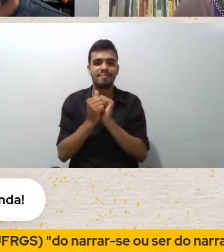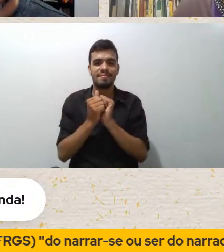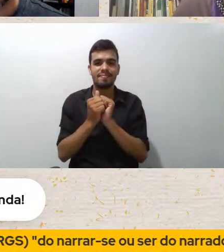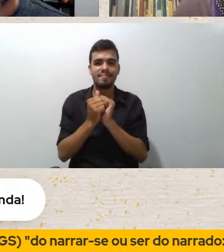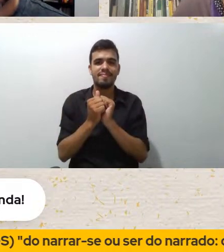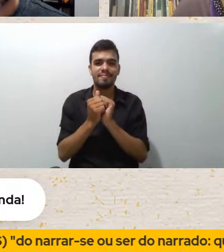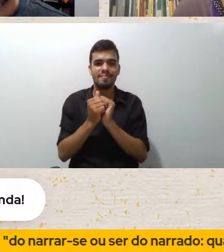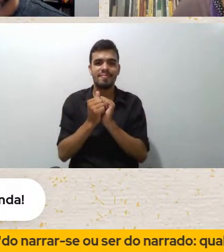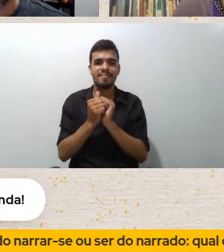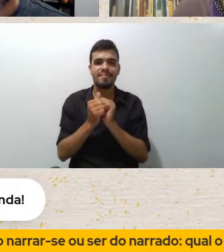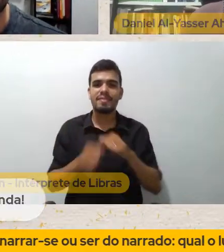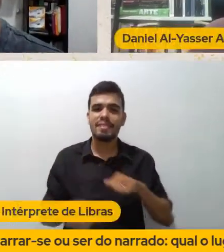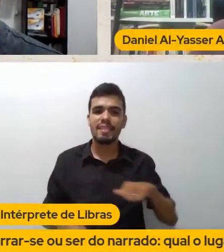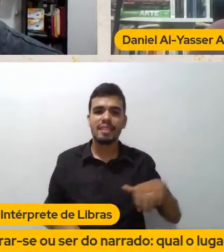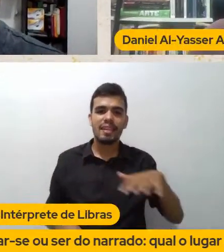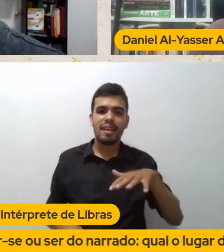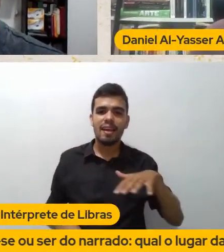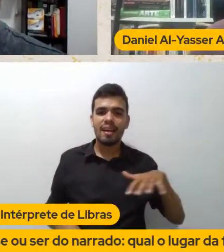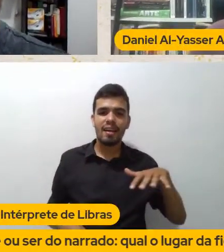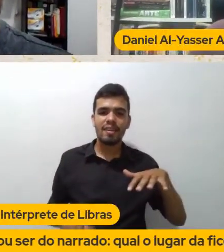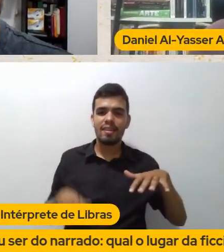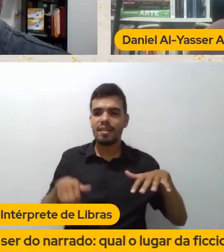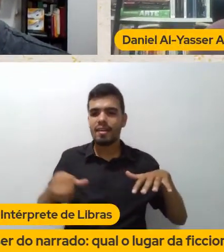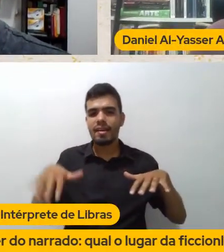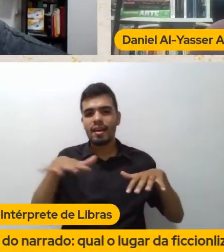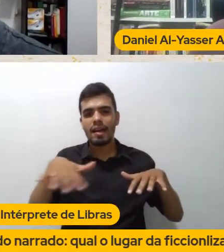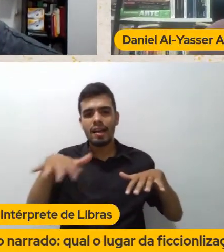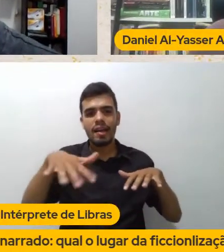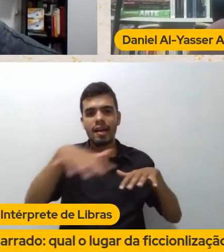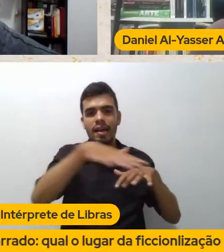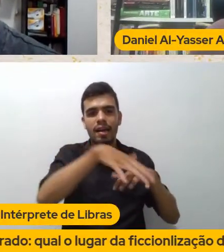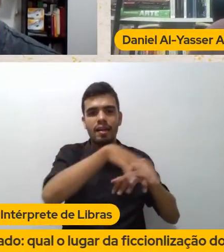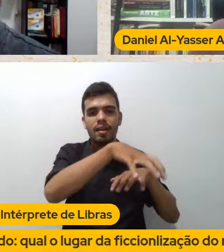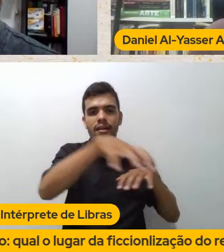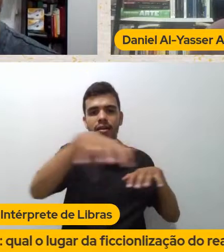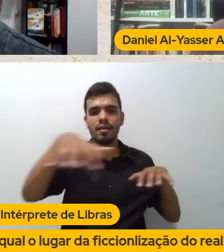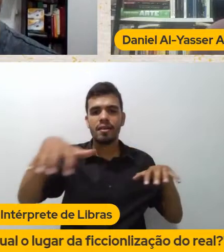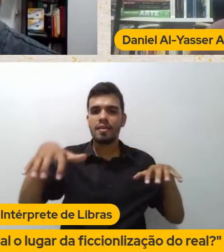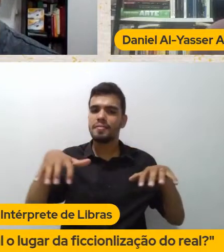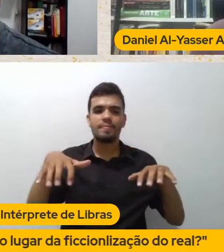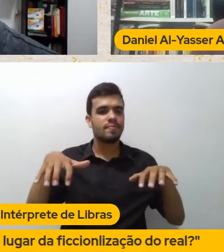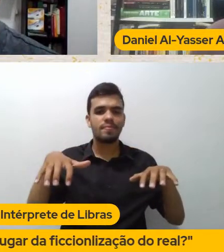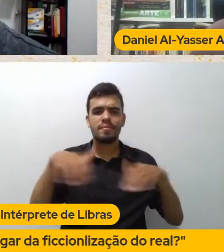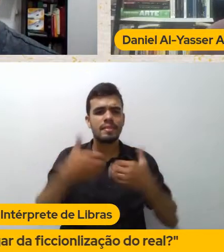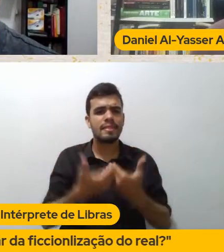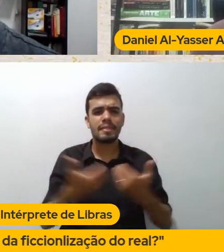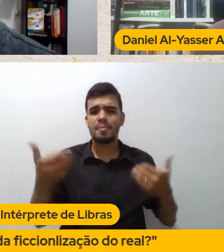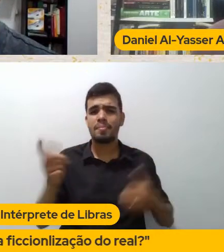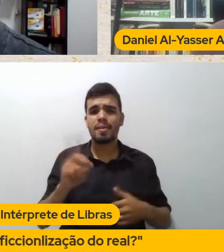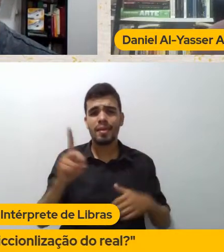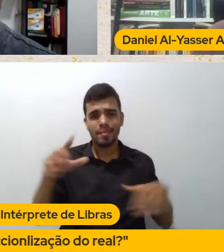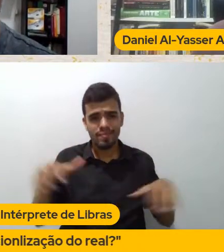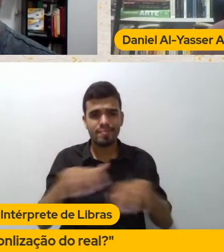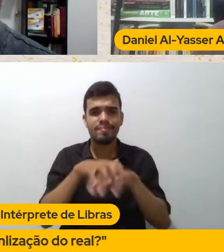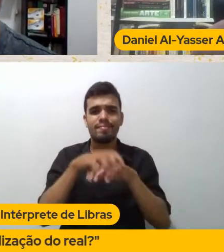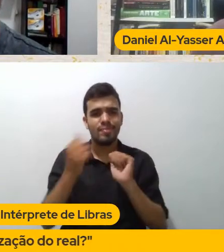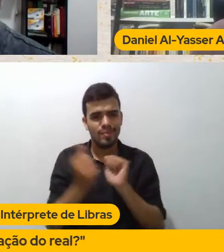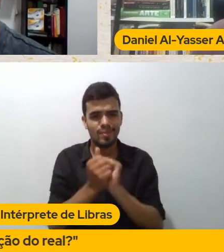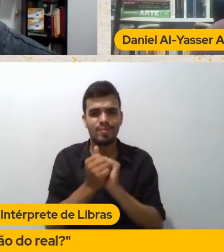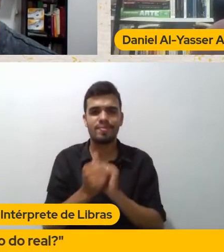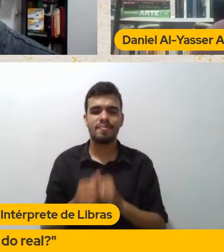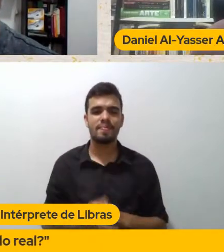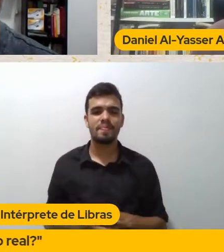áreas Quero só agradecer A Rosilda Pela parabenização Que me dá Me ligado